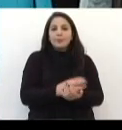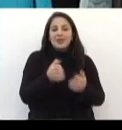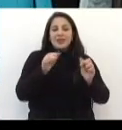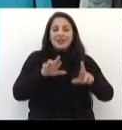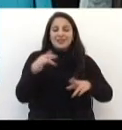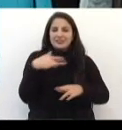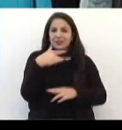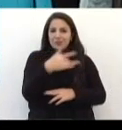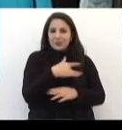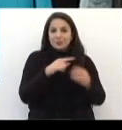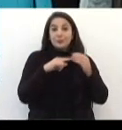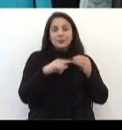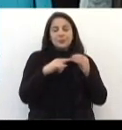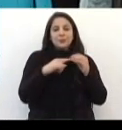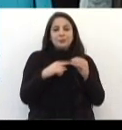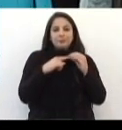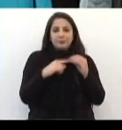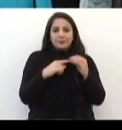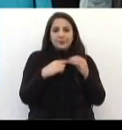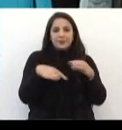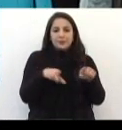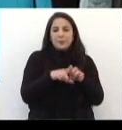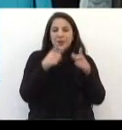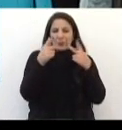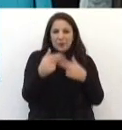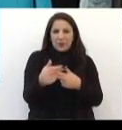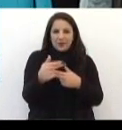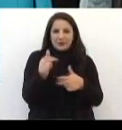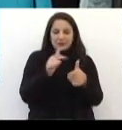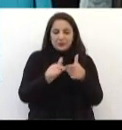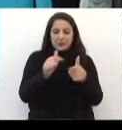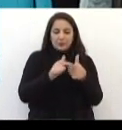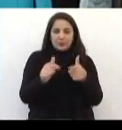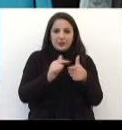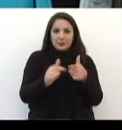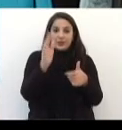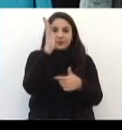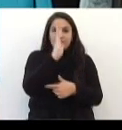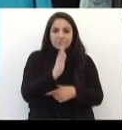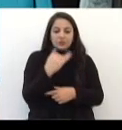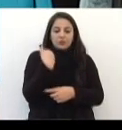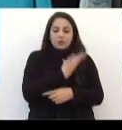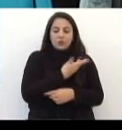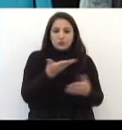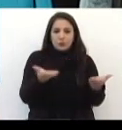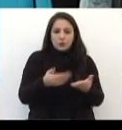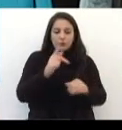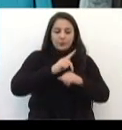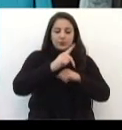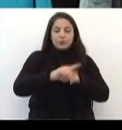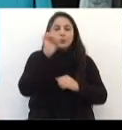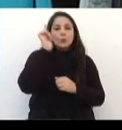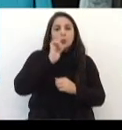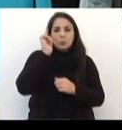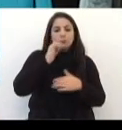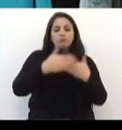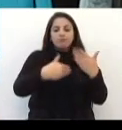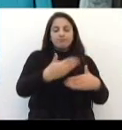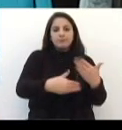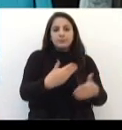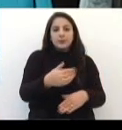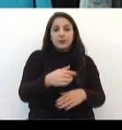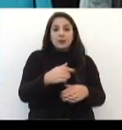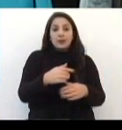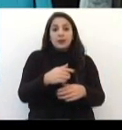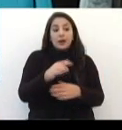que realmente dentro desse cenário nacional que nós temos hoje, Passo Fundo tem se destacado como uma